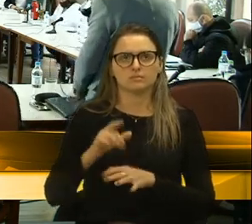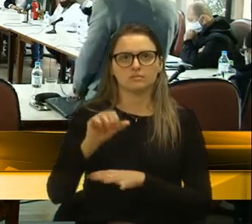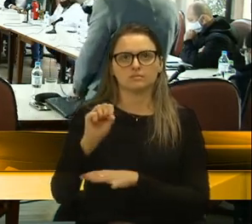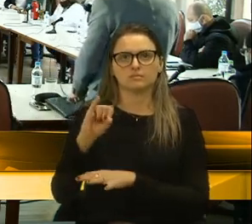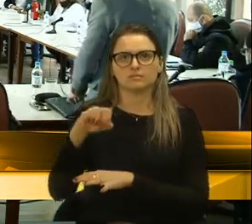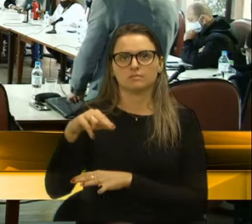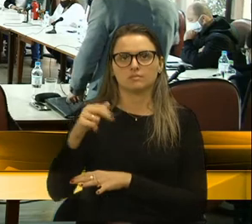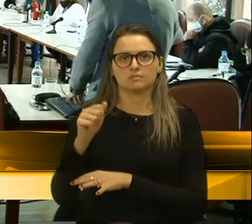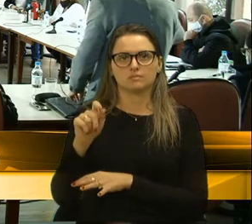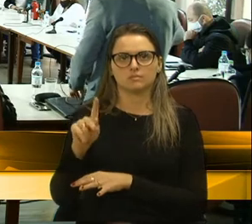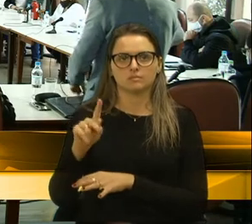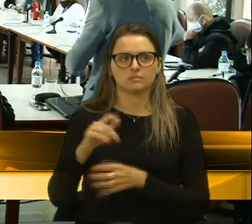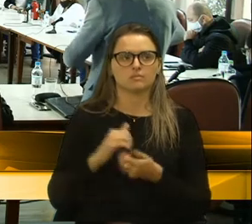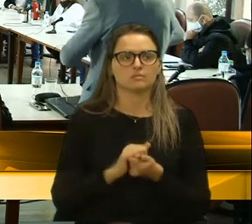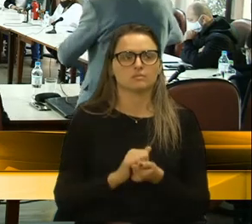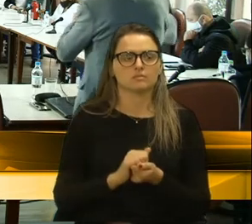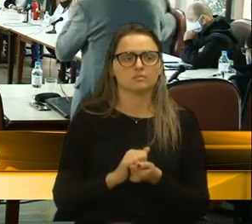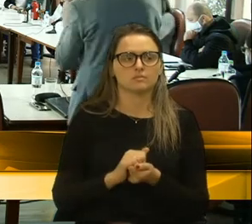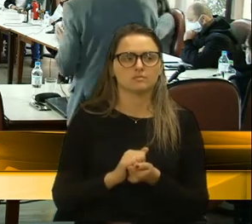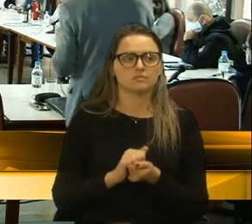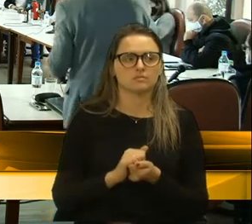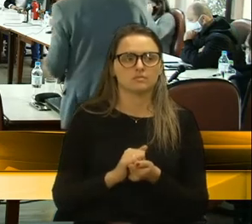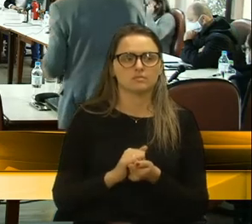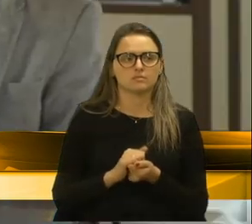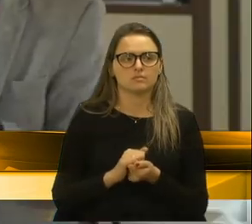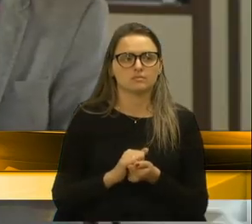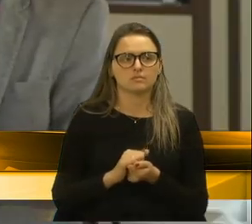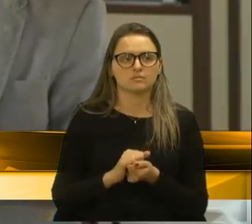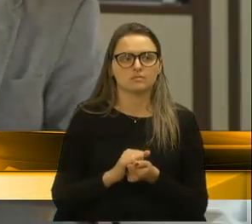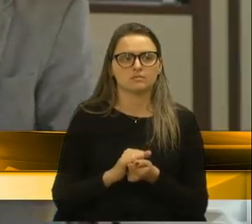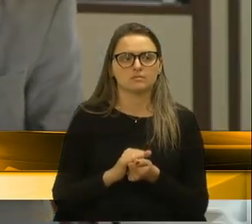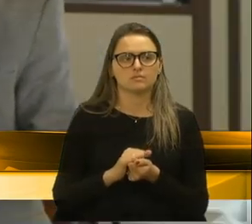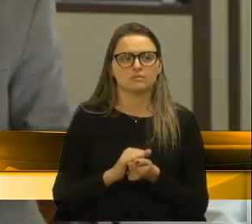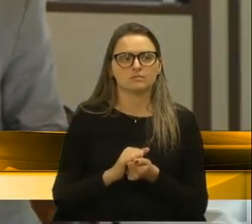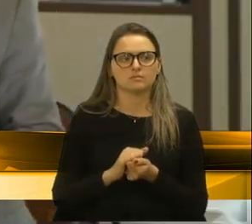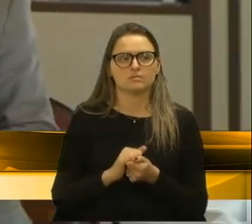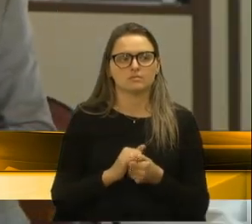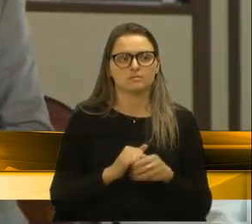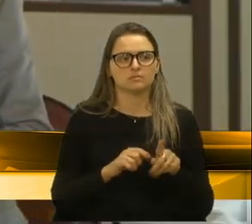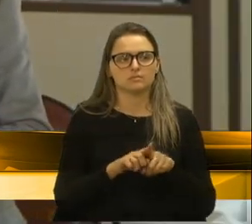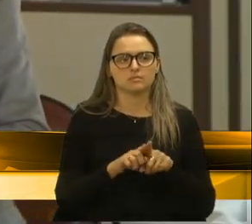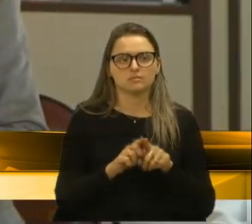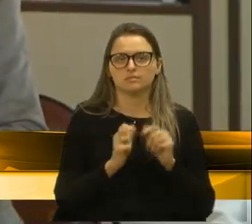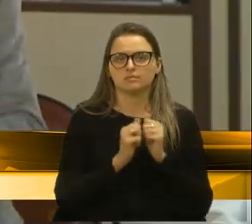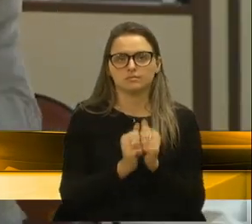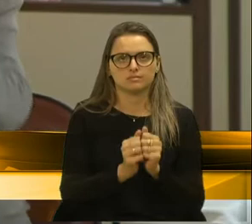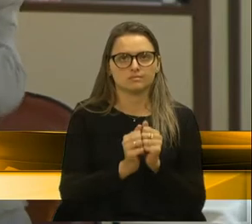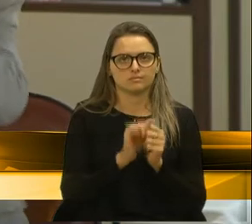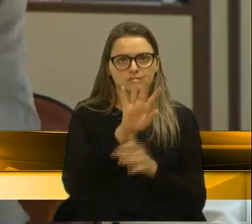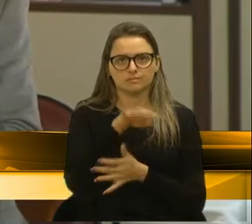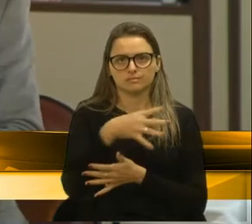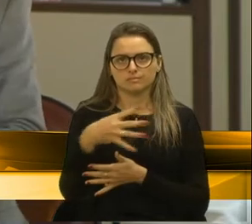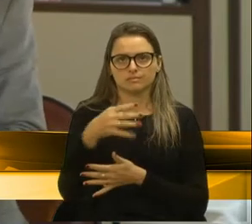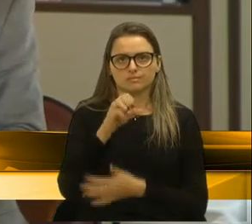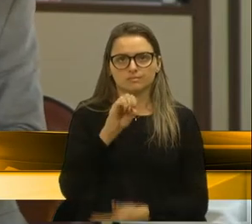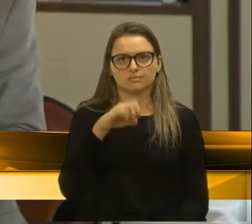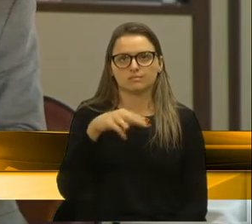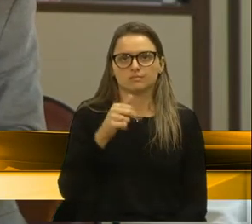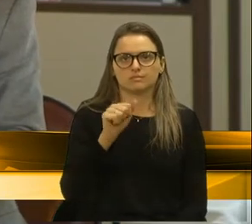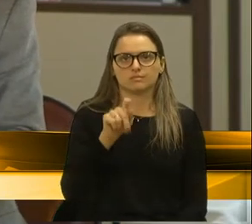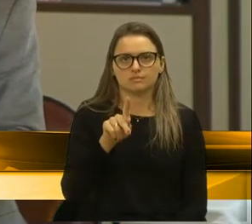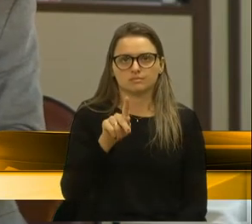é o argumento quando não se quer resolver os problemas. A tabela SINAP é uma referência,